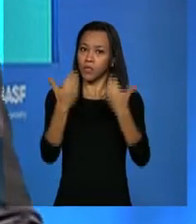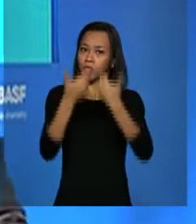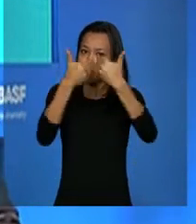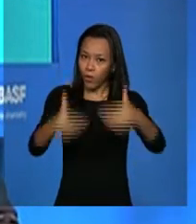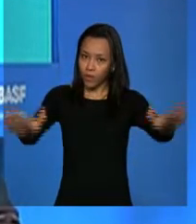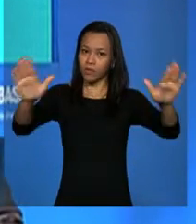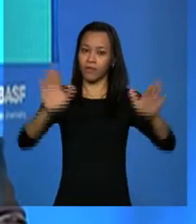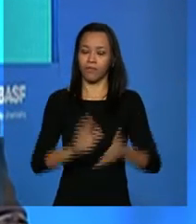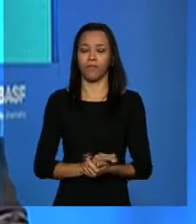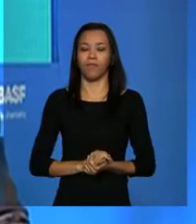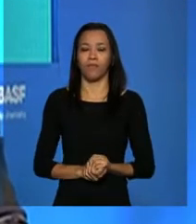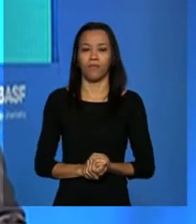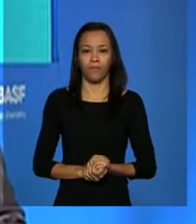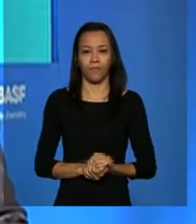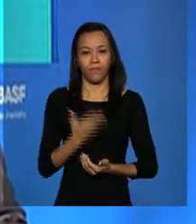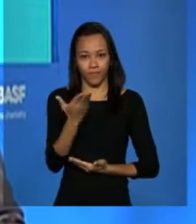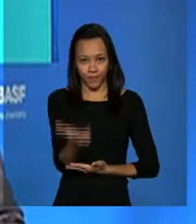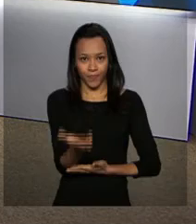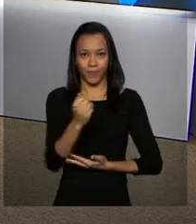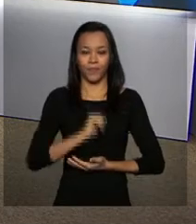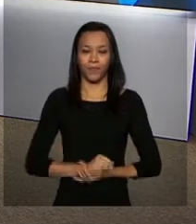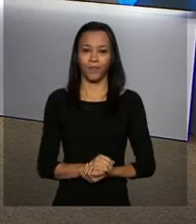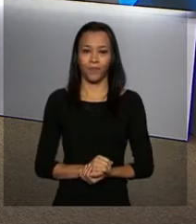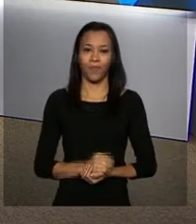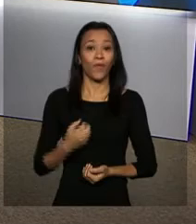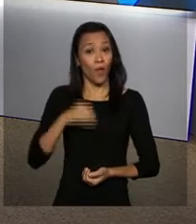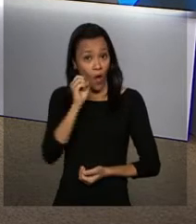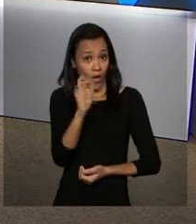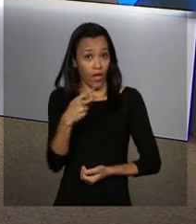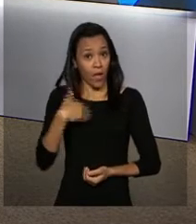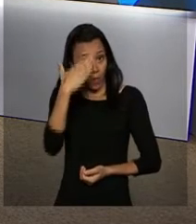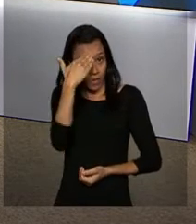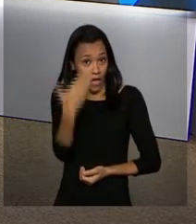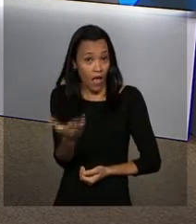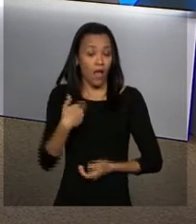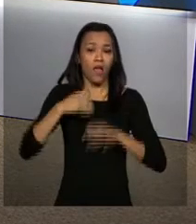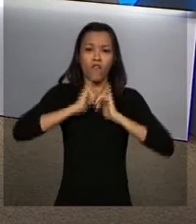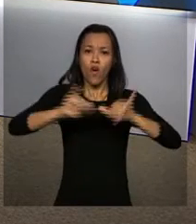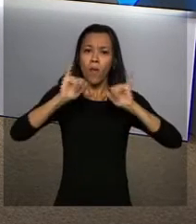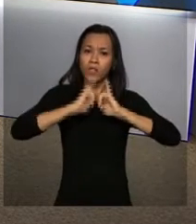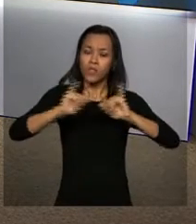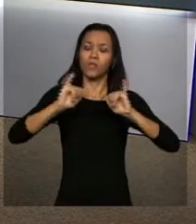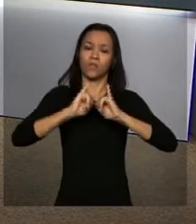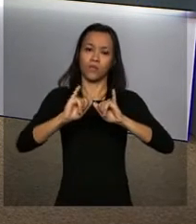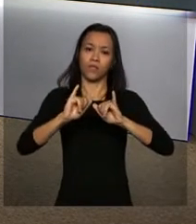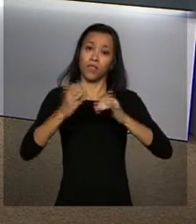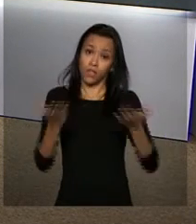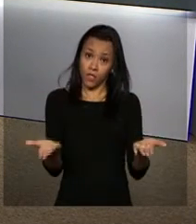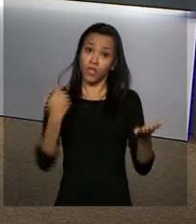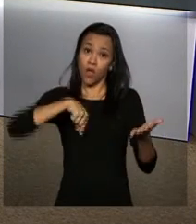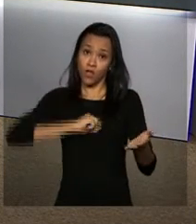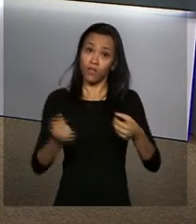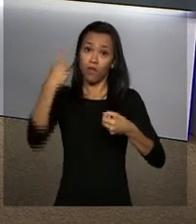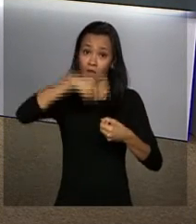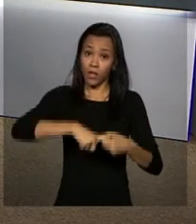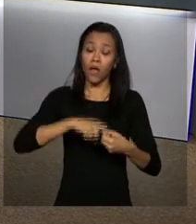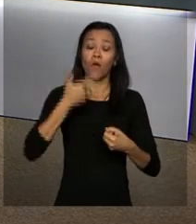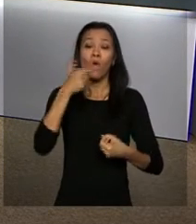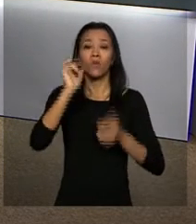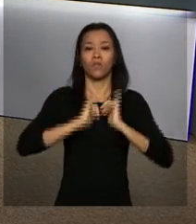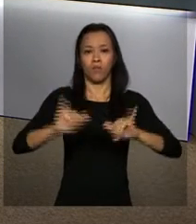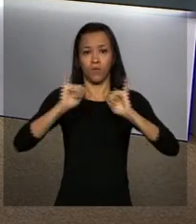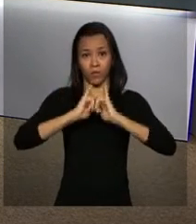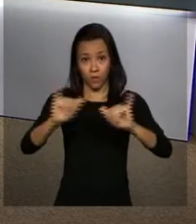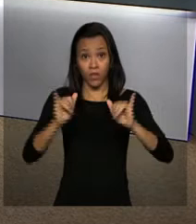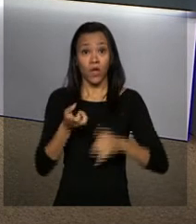o evento. Isabela. Ok, Leandro, muito obrigada pelas informações ao vivo. E nós podemos voltar a qualquer momento com